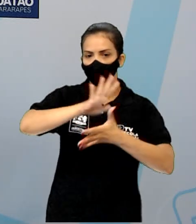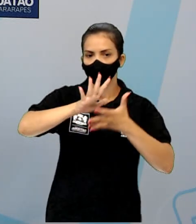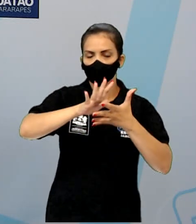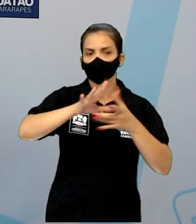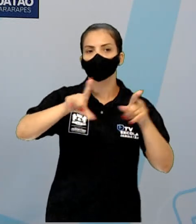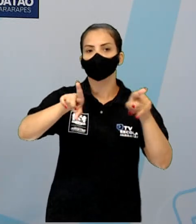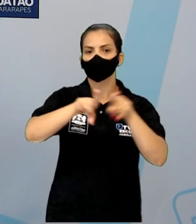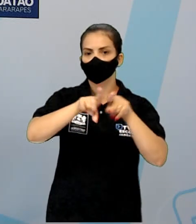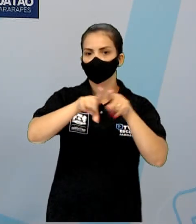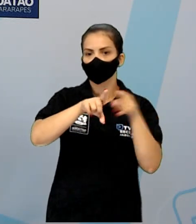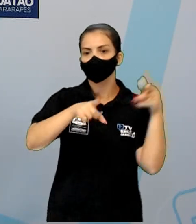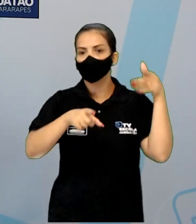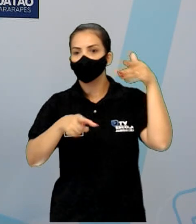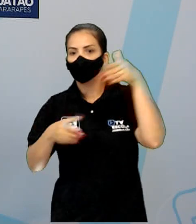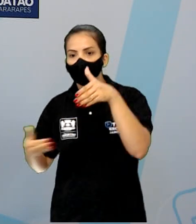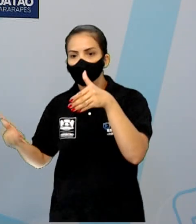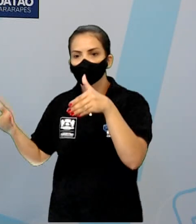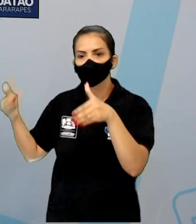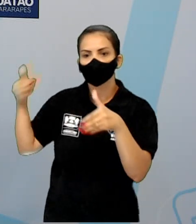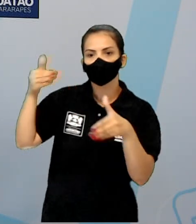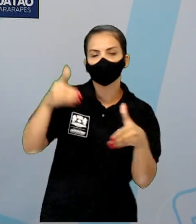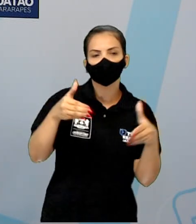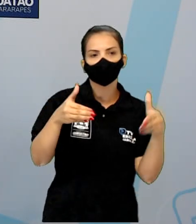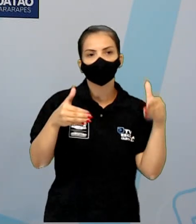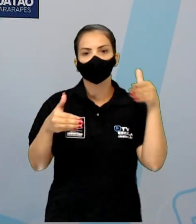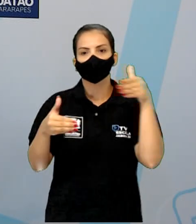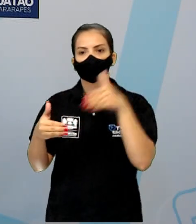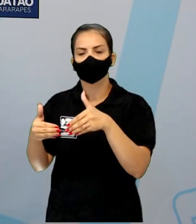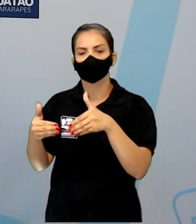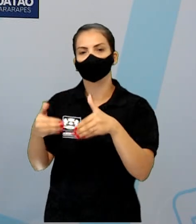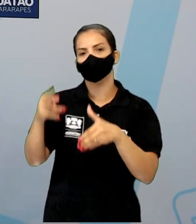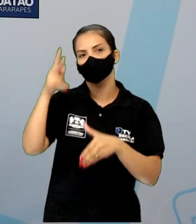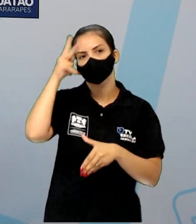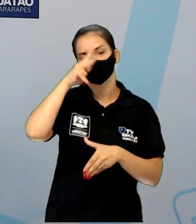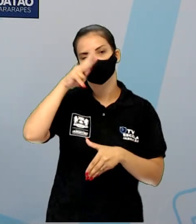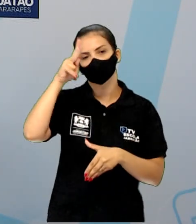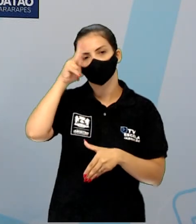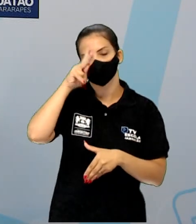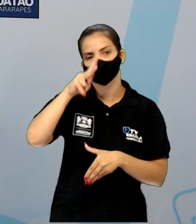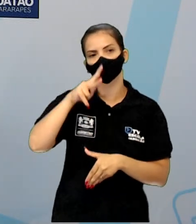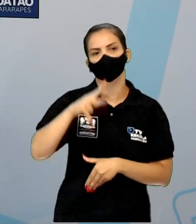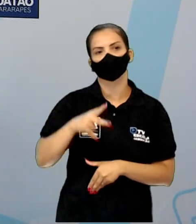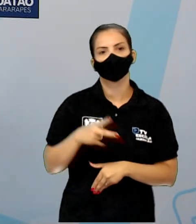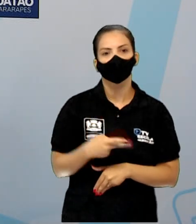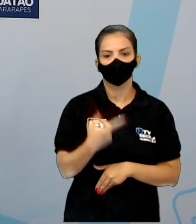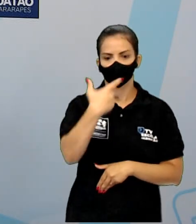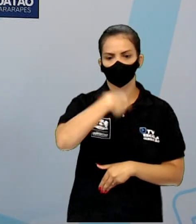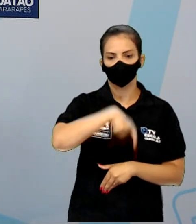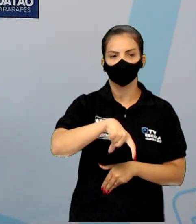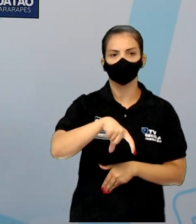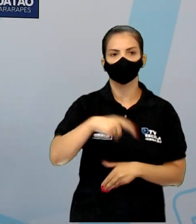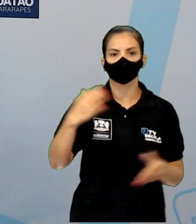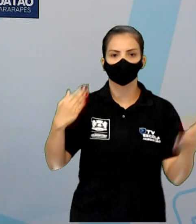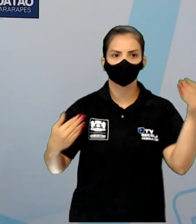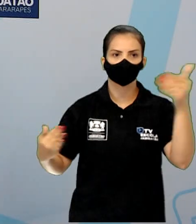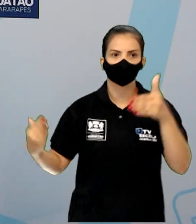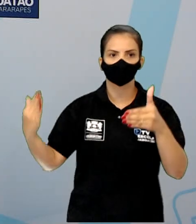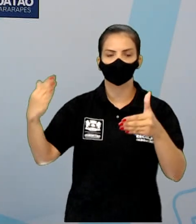da cena. Ela narra e ela mesmo conta. Então, está na primeira pessoa. Vamos descobrir o que acontece, né? Depois,